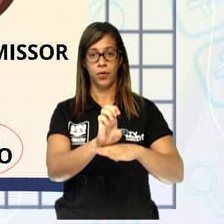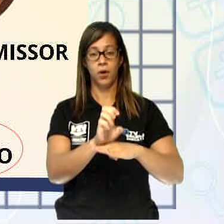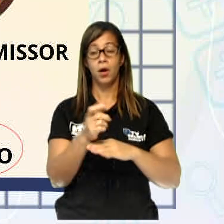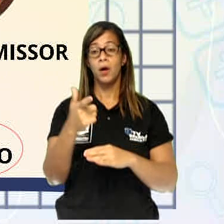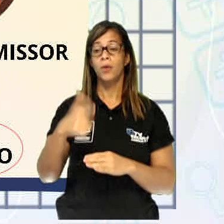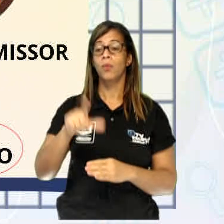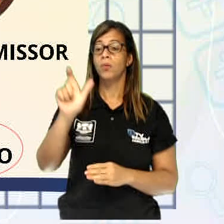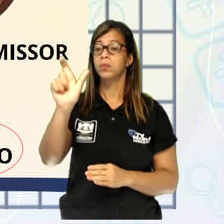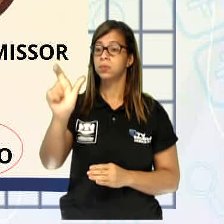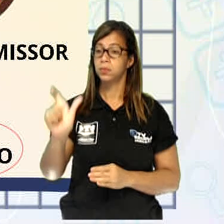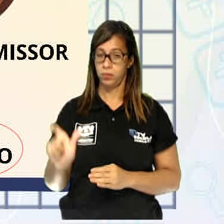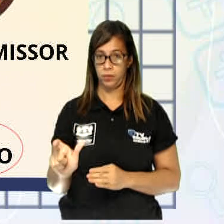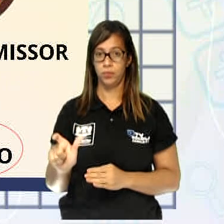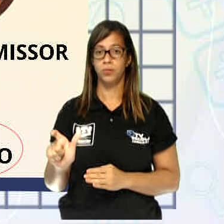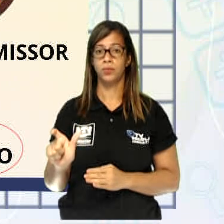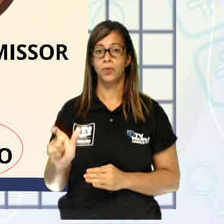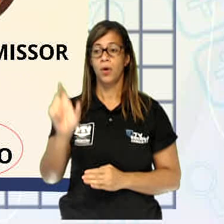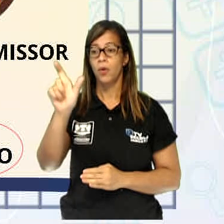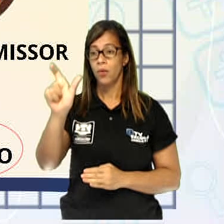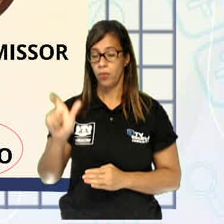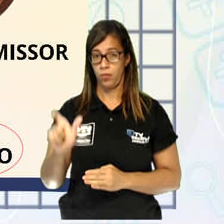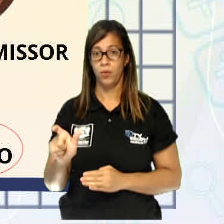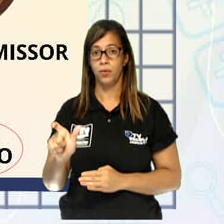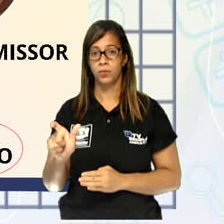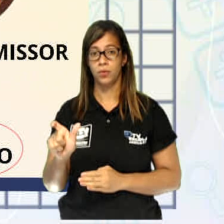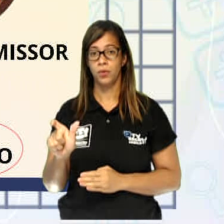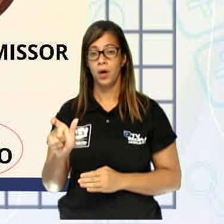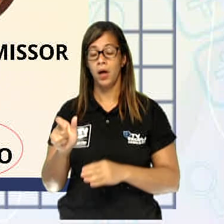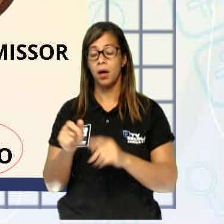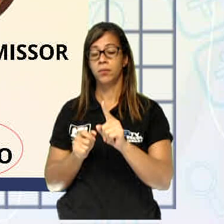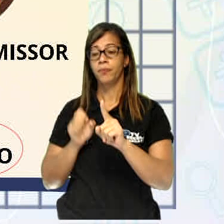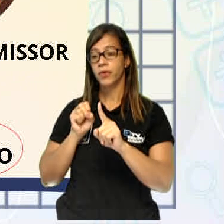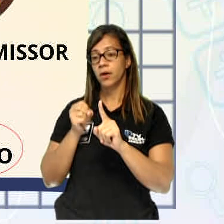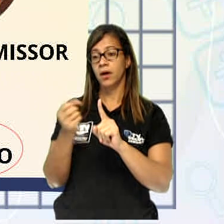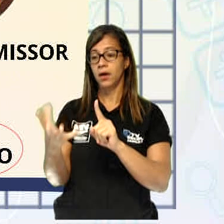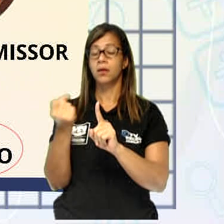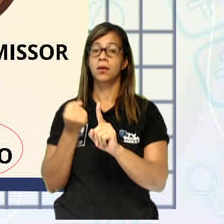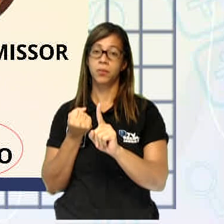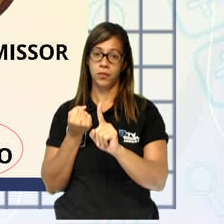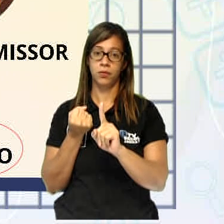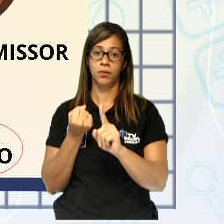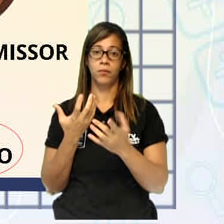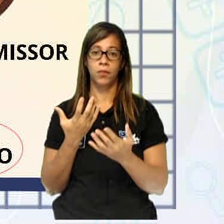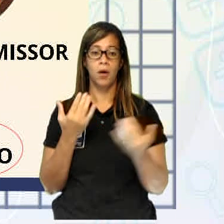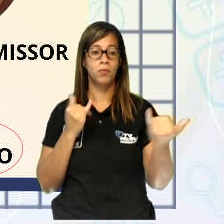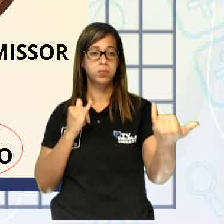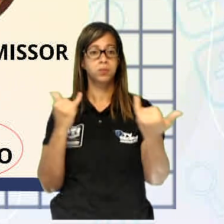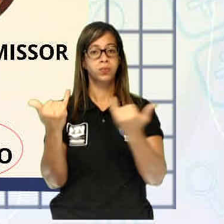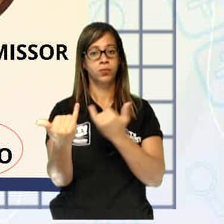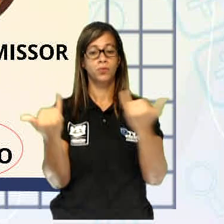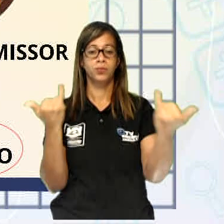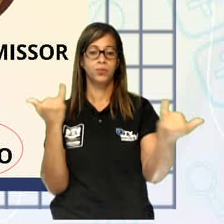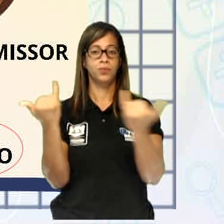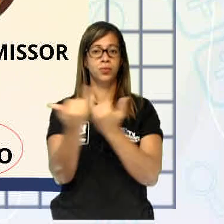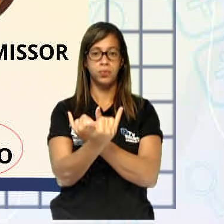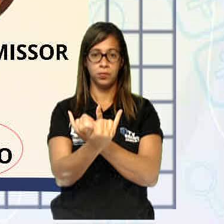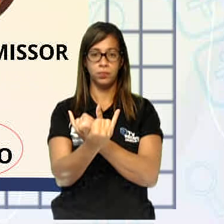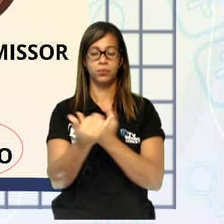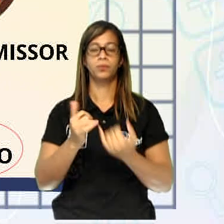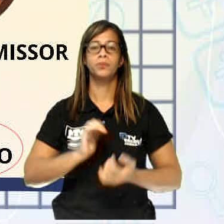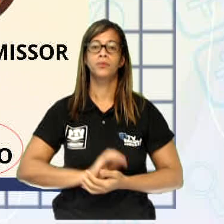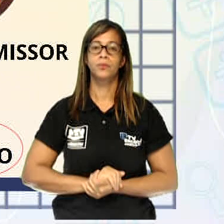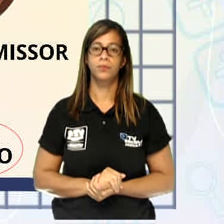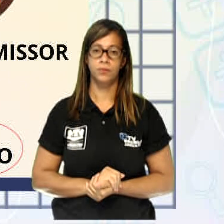E depois, essa mensagem volta. Aquele que ouviu, começa a falar, passa a ser emissor. Aquele que